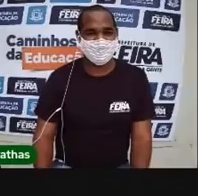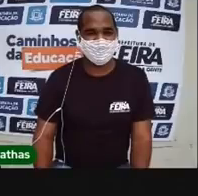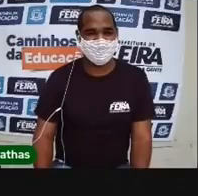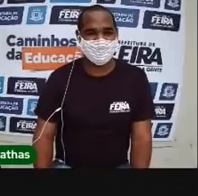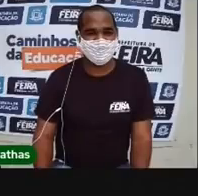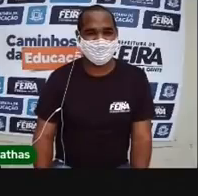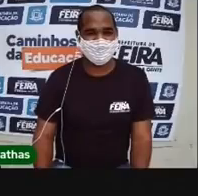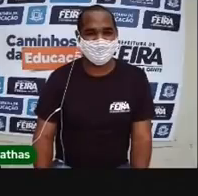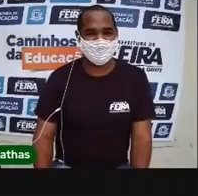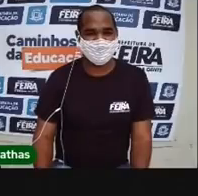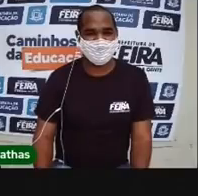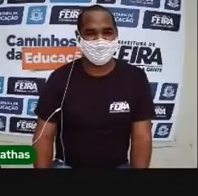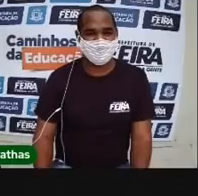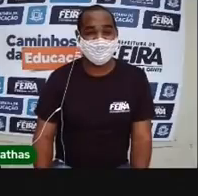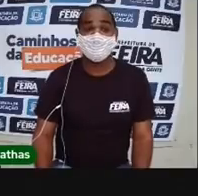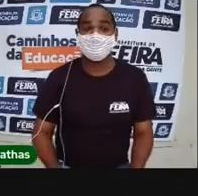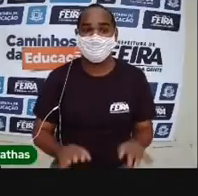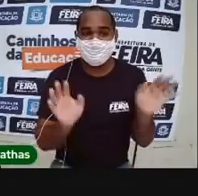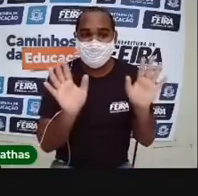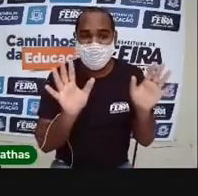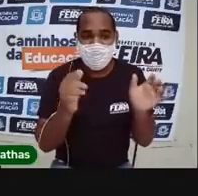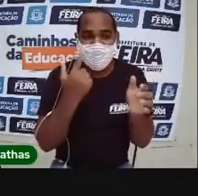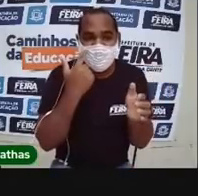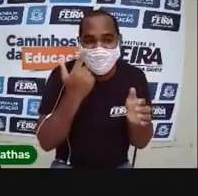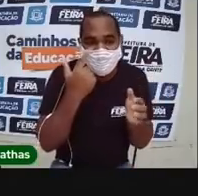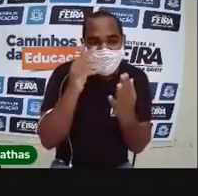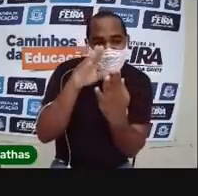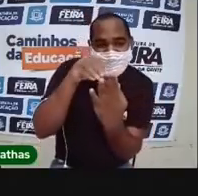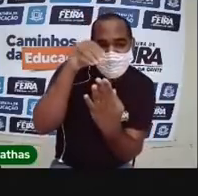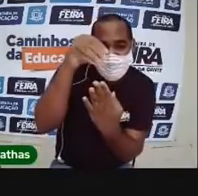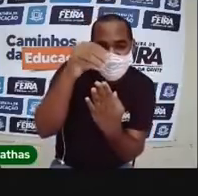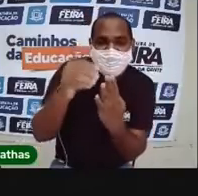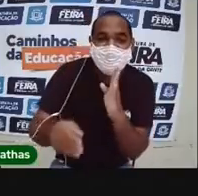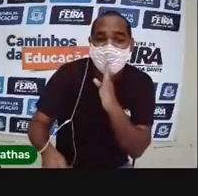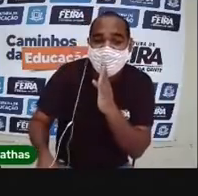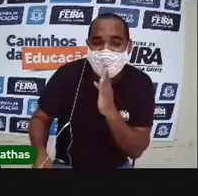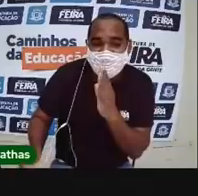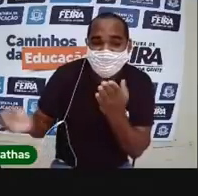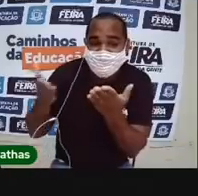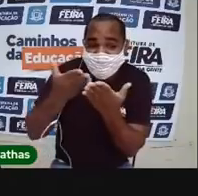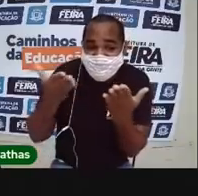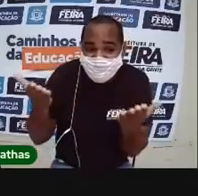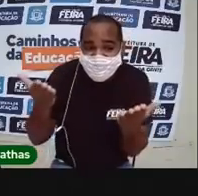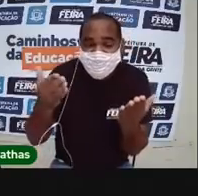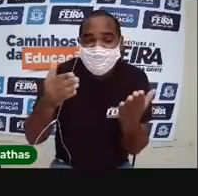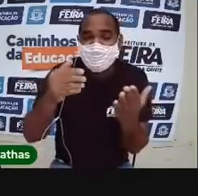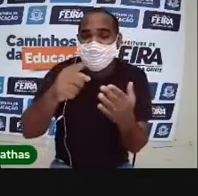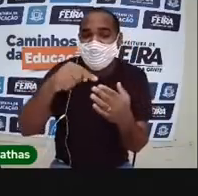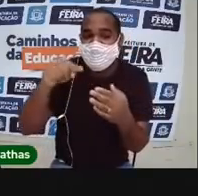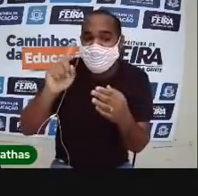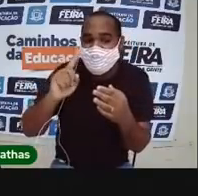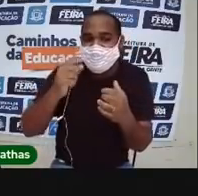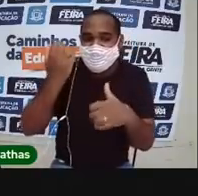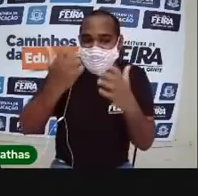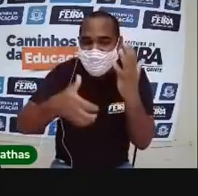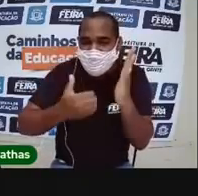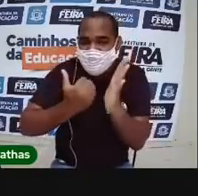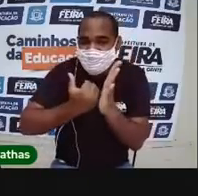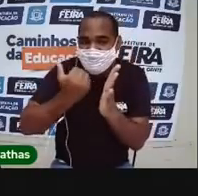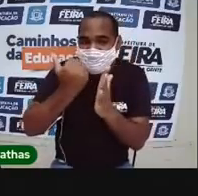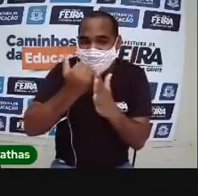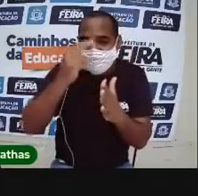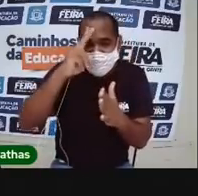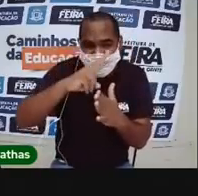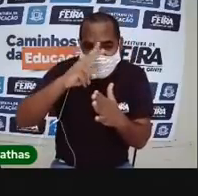Olha esse calendário aí. Você conhece ele, né? Da nossa última tarefinha. Lembra?